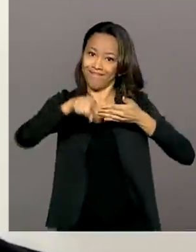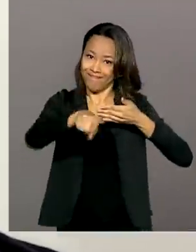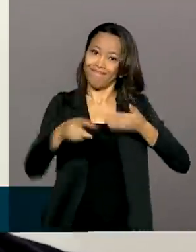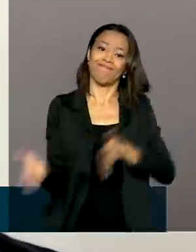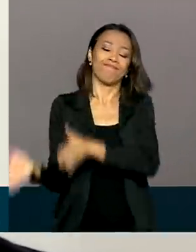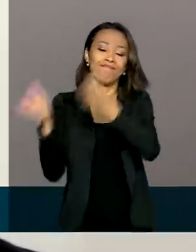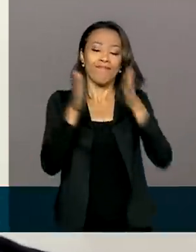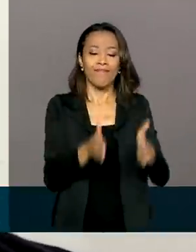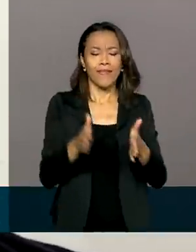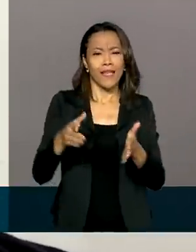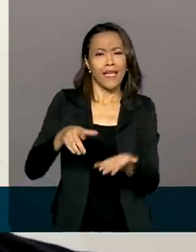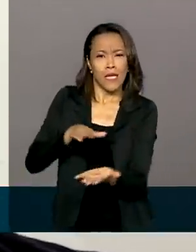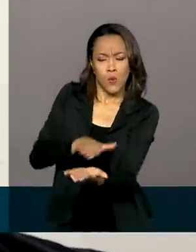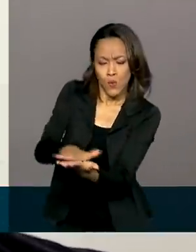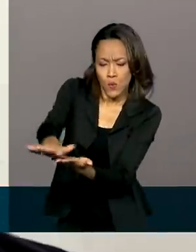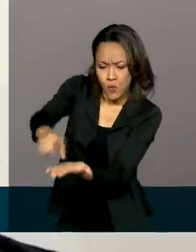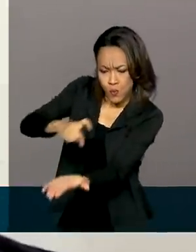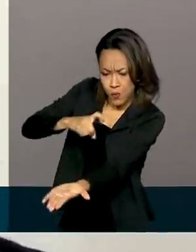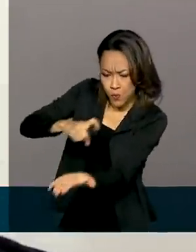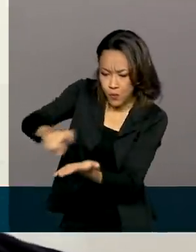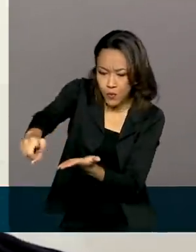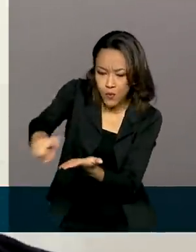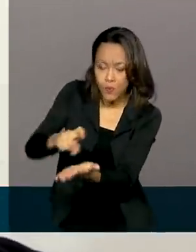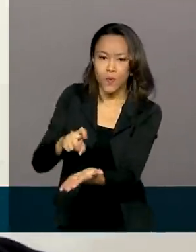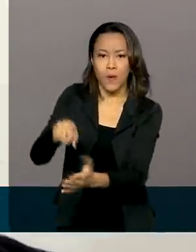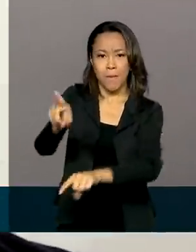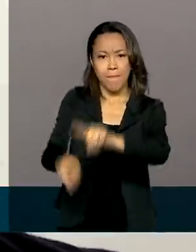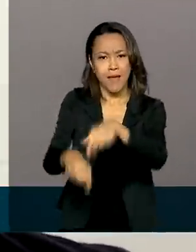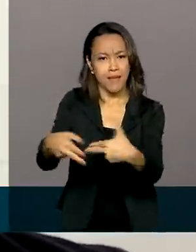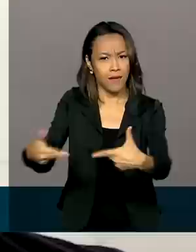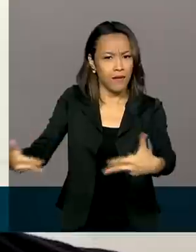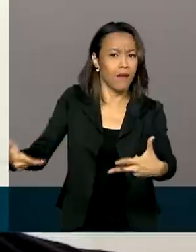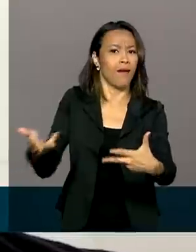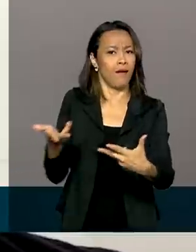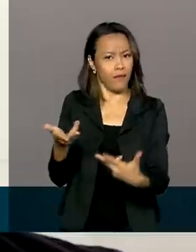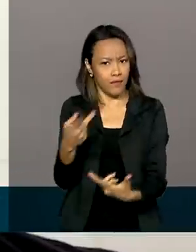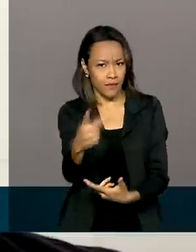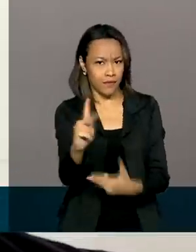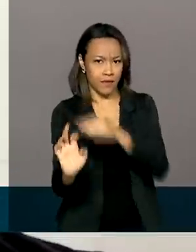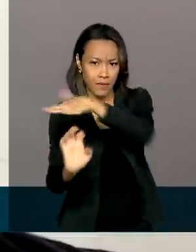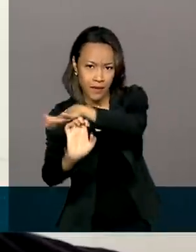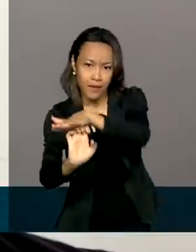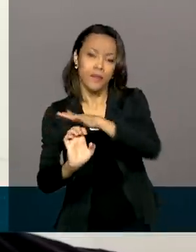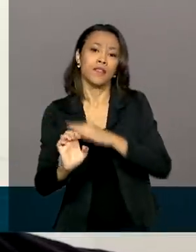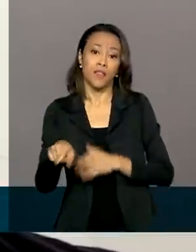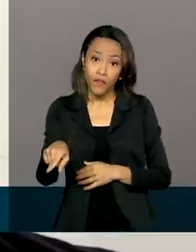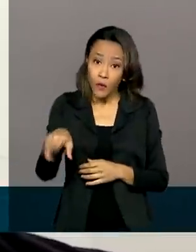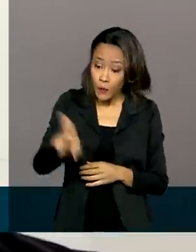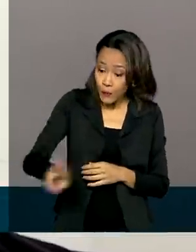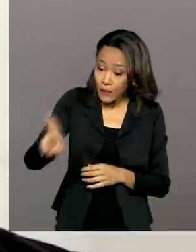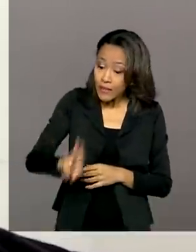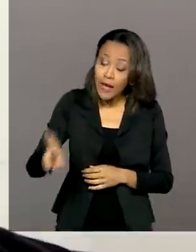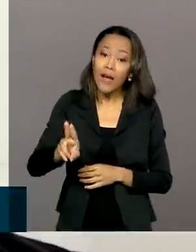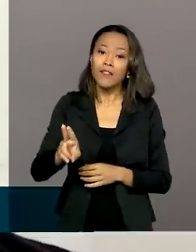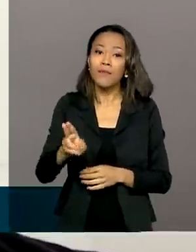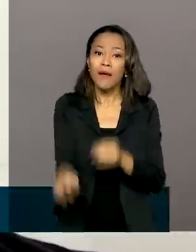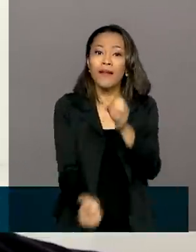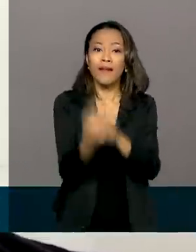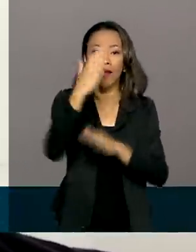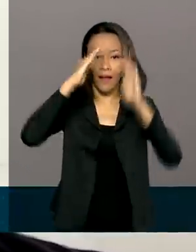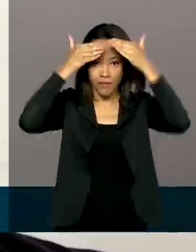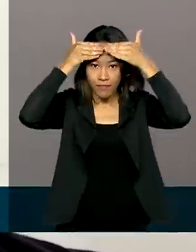de impressoras 3D, materiais de impressão, que foram aplicados no desenvolvimento e fabricação desses objetos.